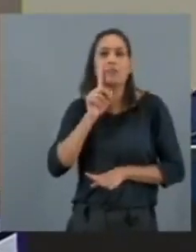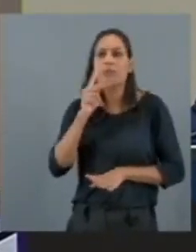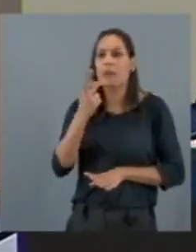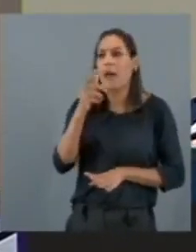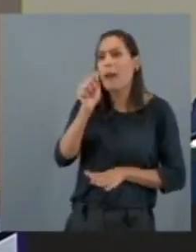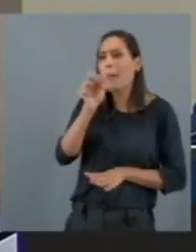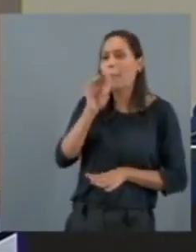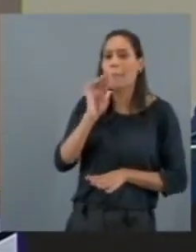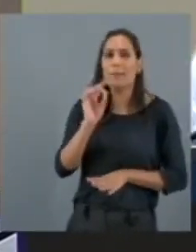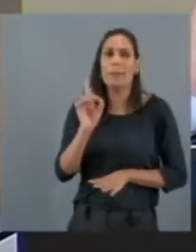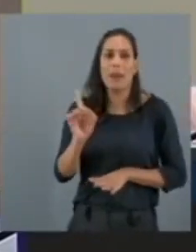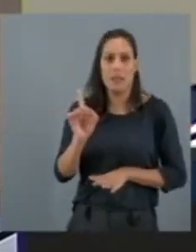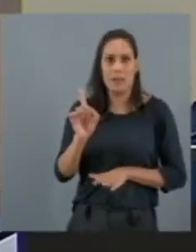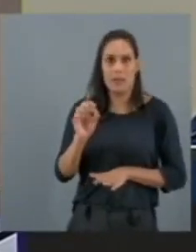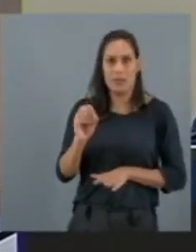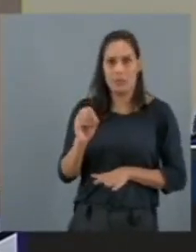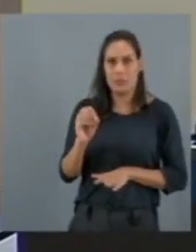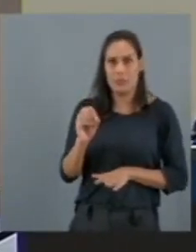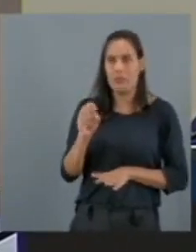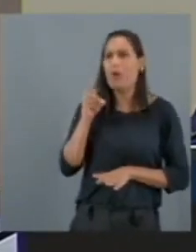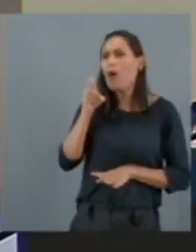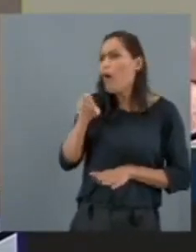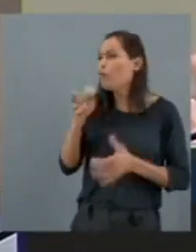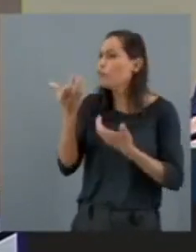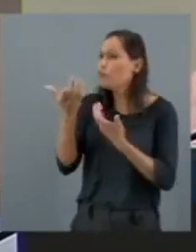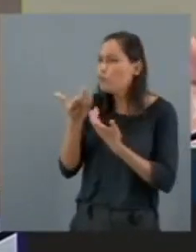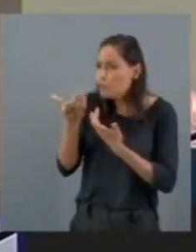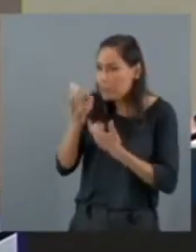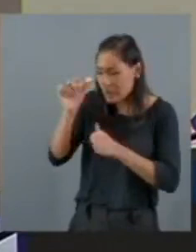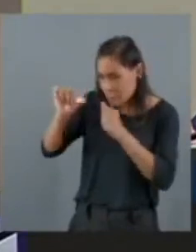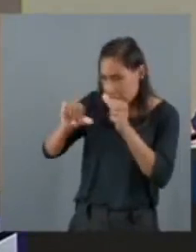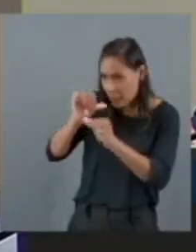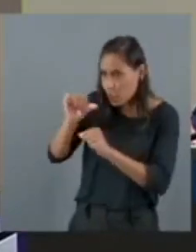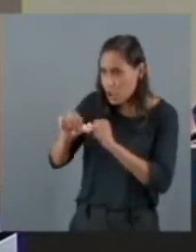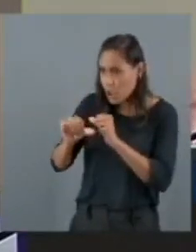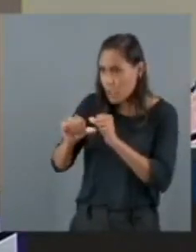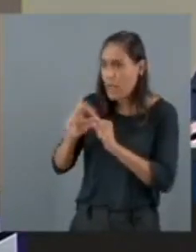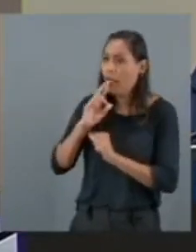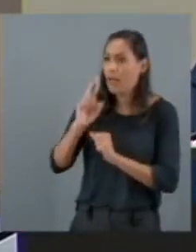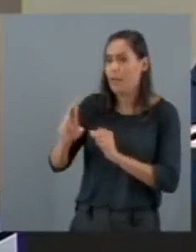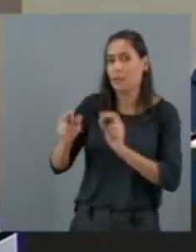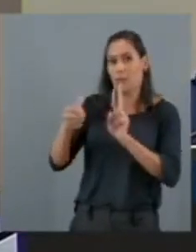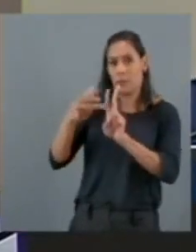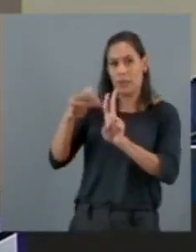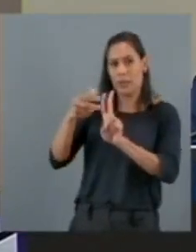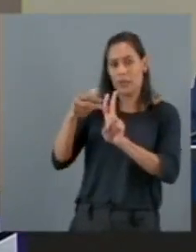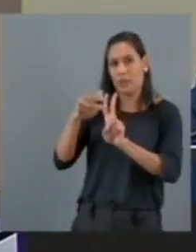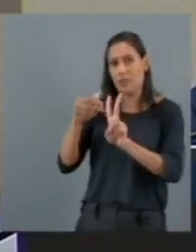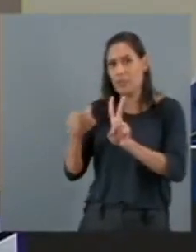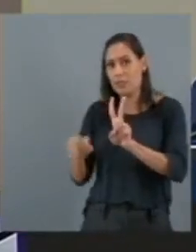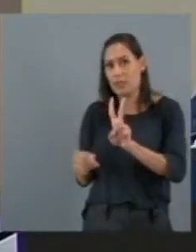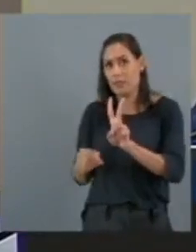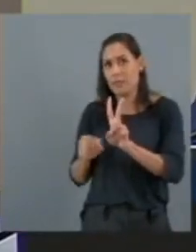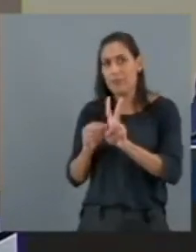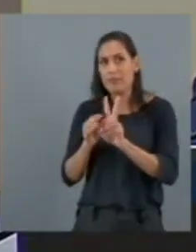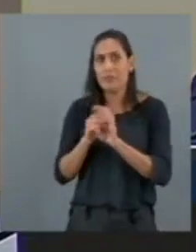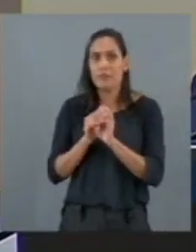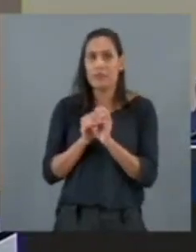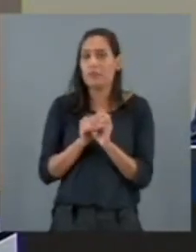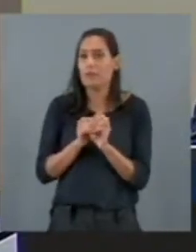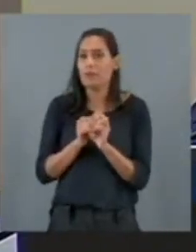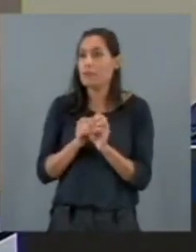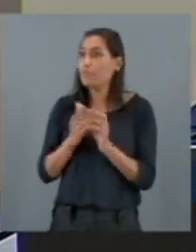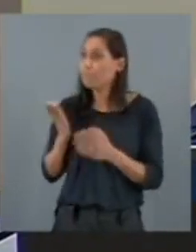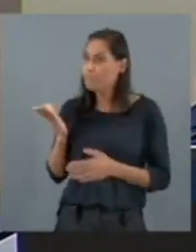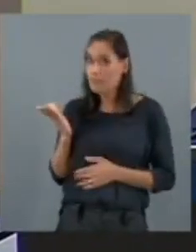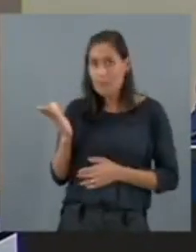indígena, quer dizer, essa indução aconteceu, independente do que elas estão dizendo aqui, porque elas estão falando do